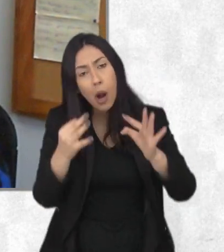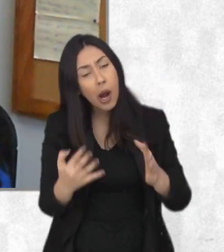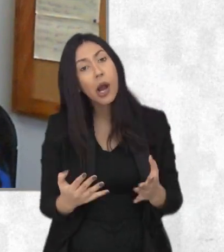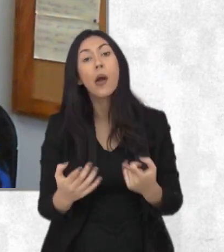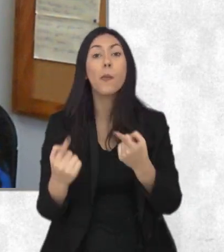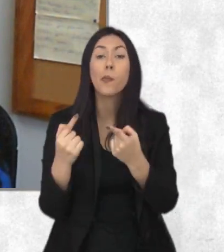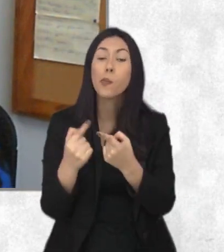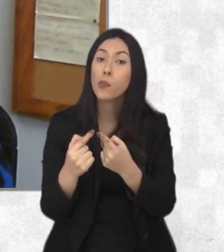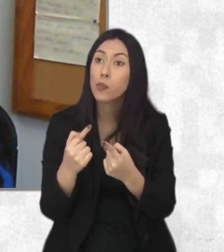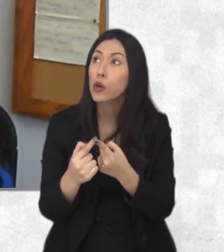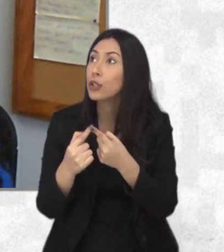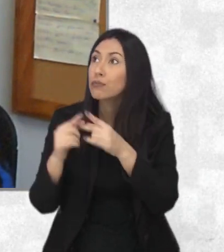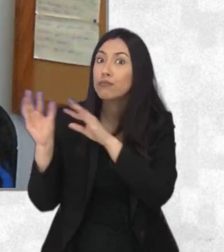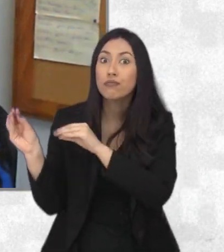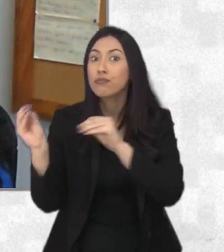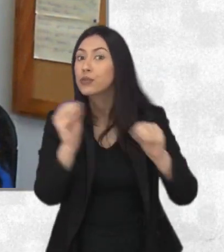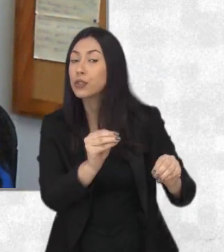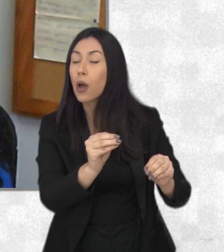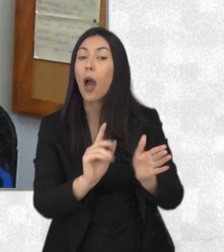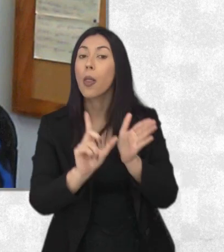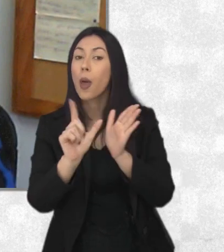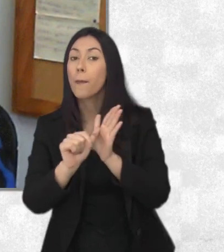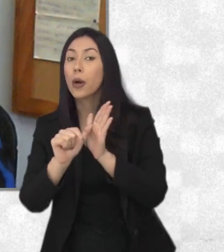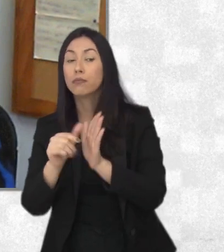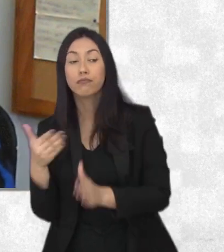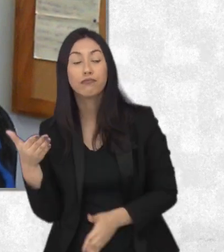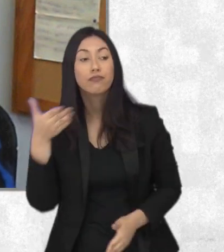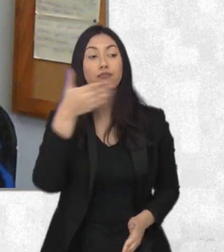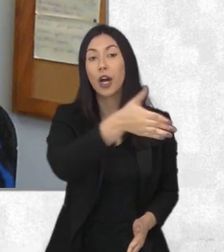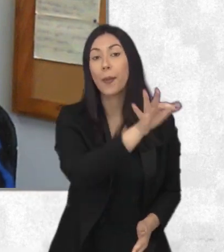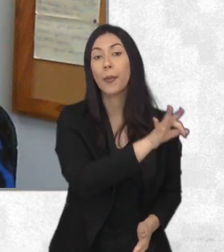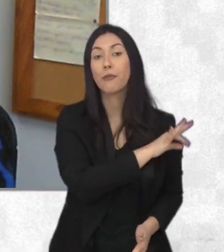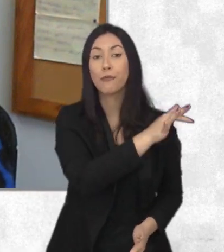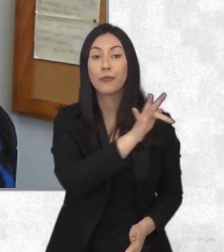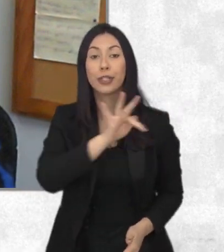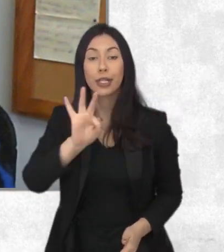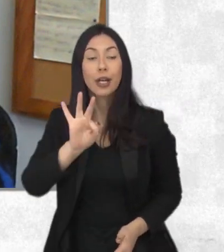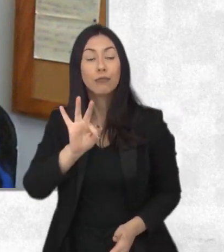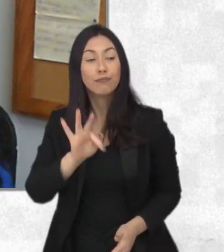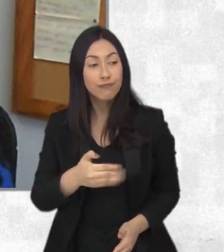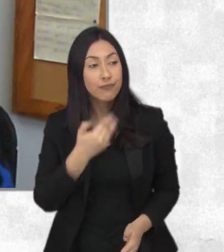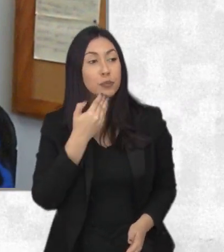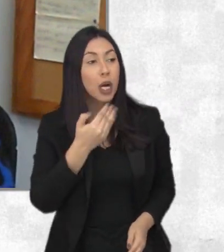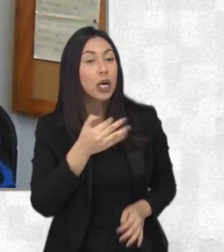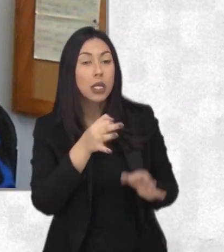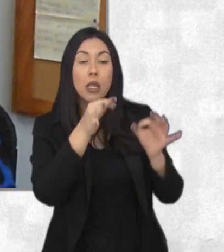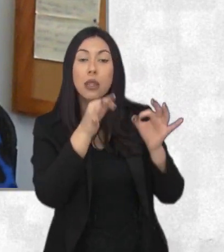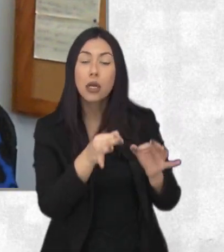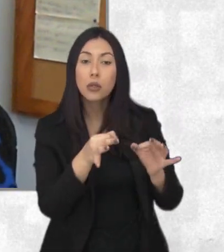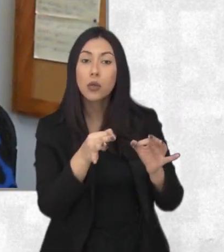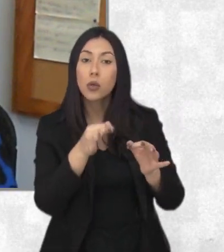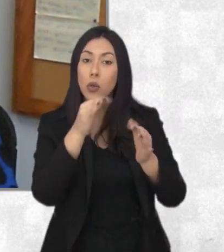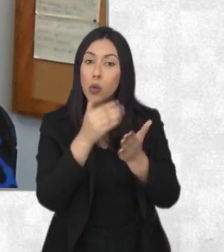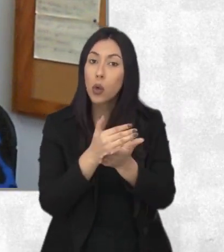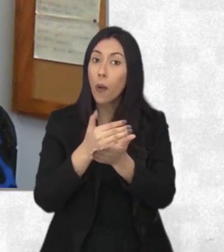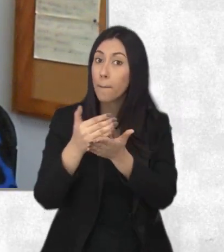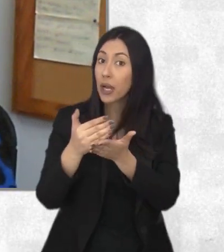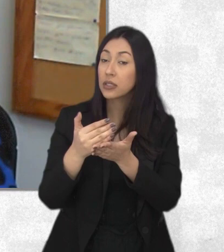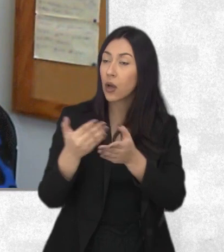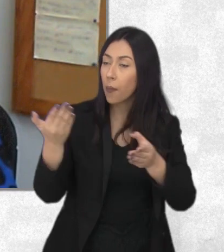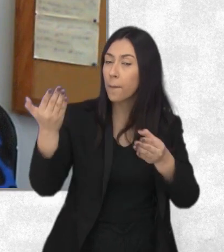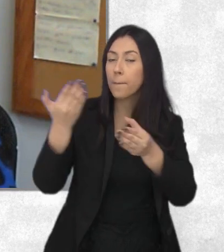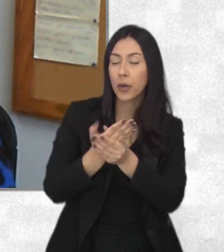os motivos da perseguição elas vão até a Polícia Federal e lá o pedido é recebido e a partir de então ela tem uma situação de